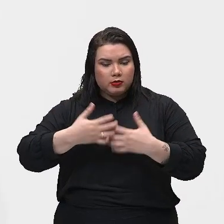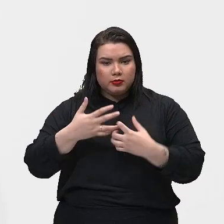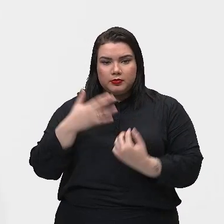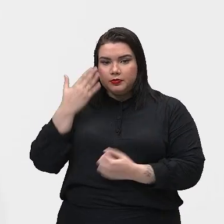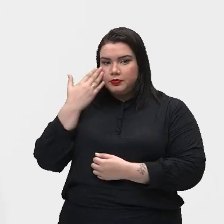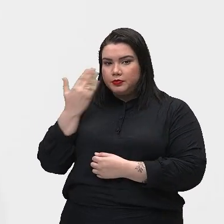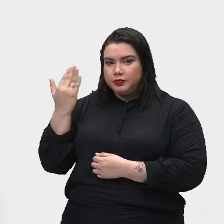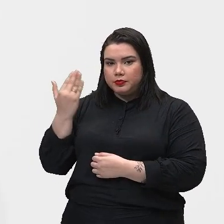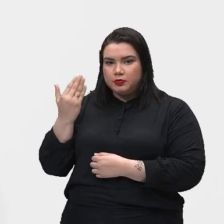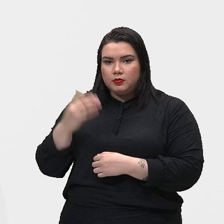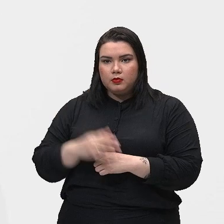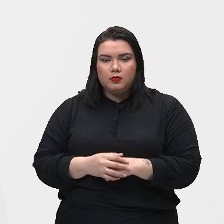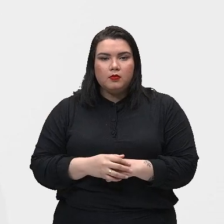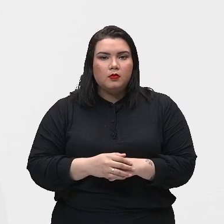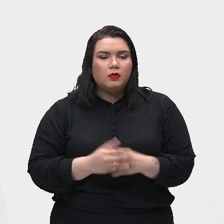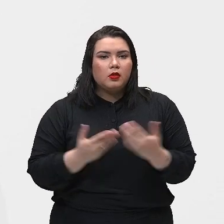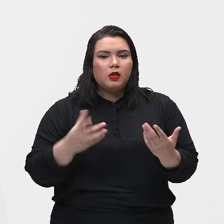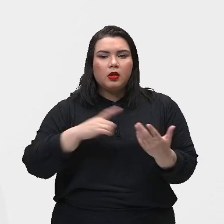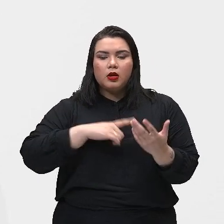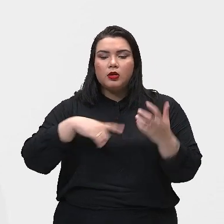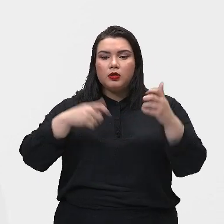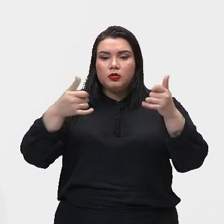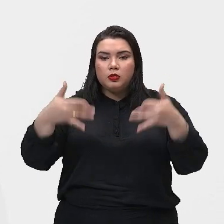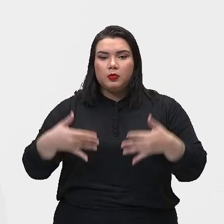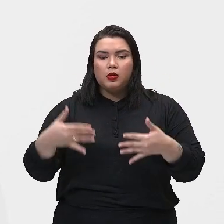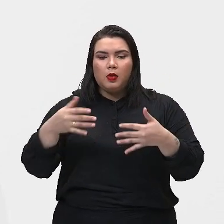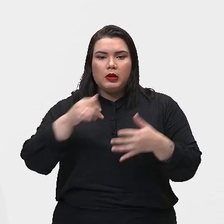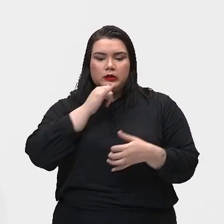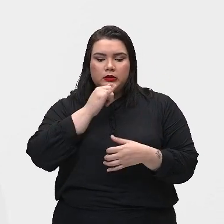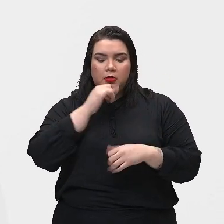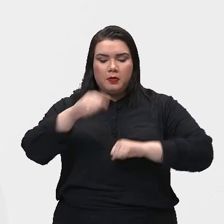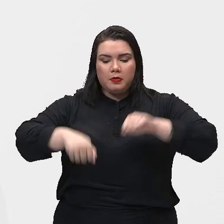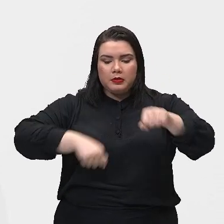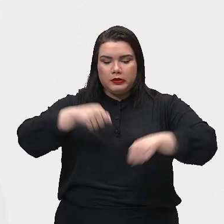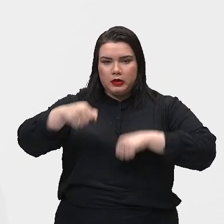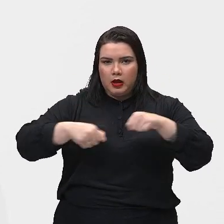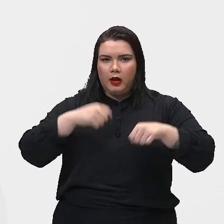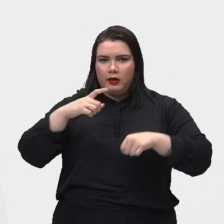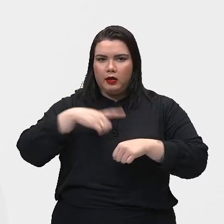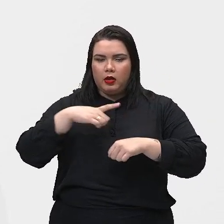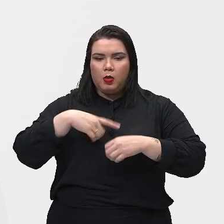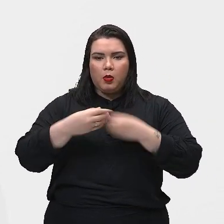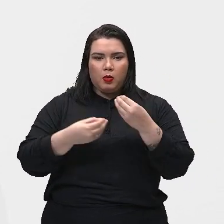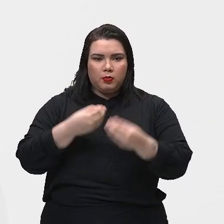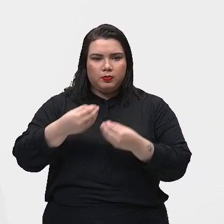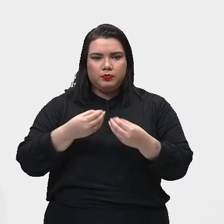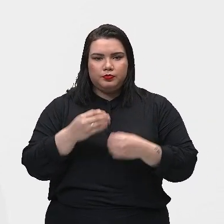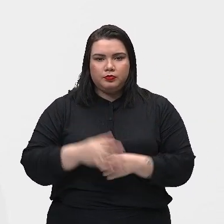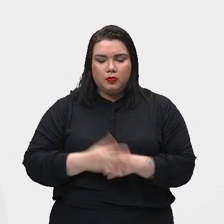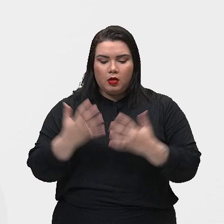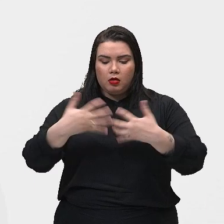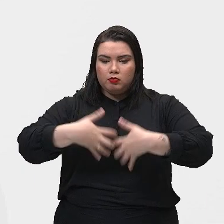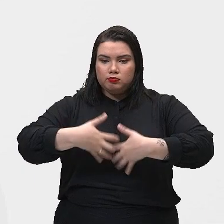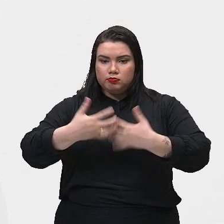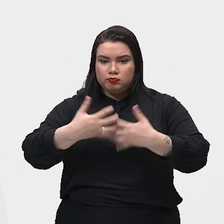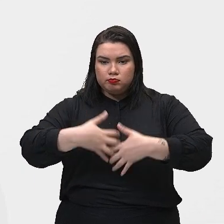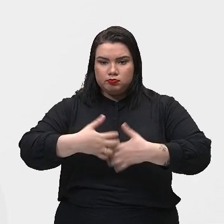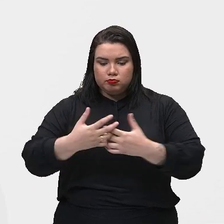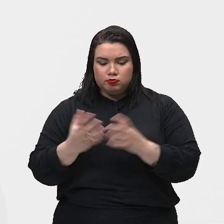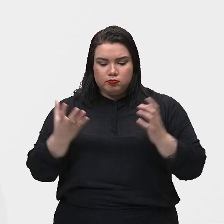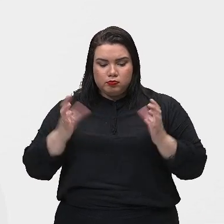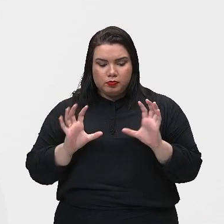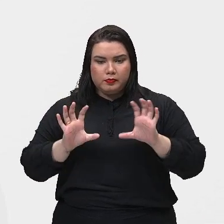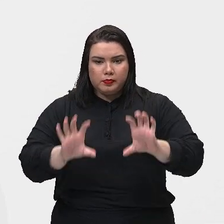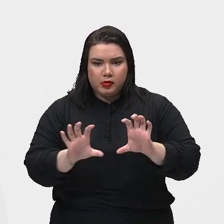As engrenagens, ela vai estar ali atuando o movimento da bicicleta. Então, numa bicicleta, colocamos uma engrenagem em